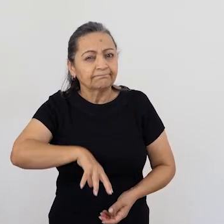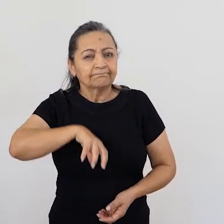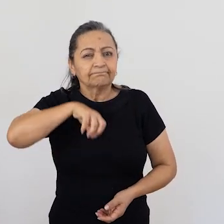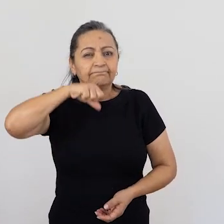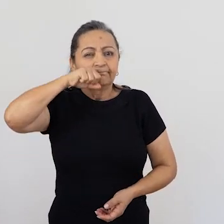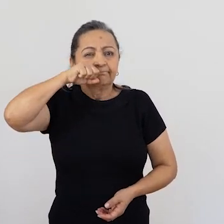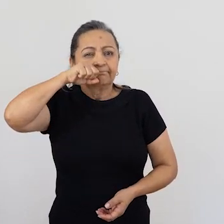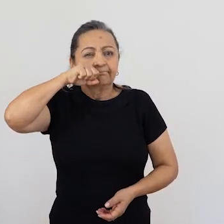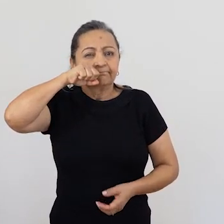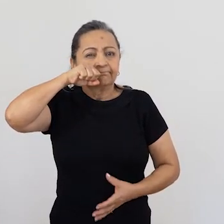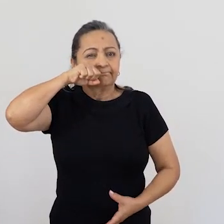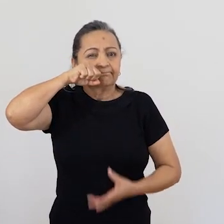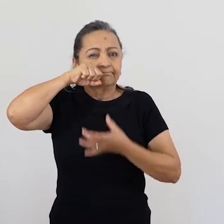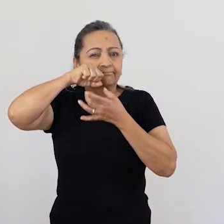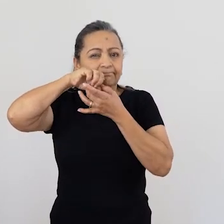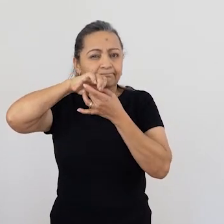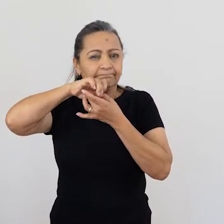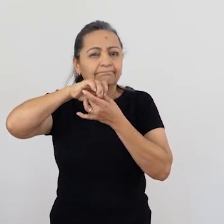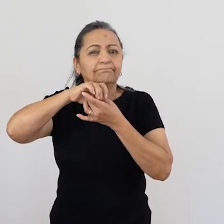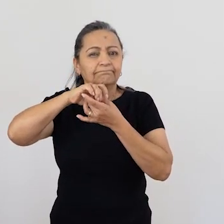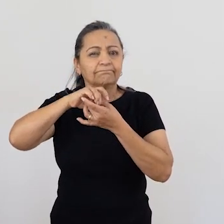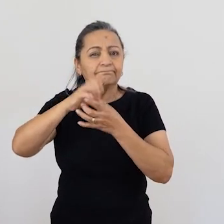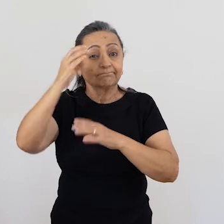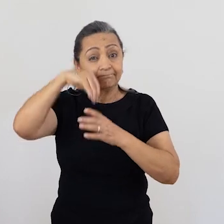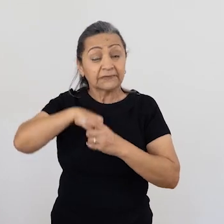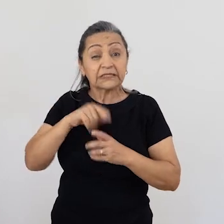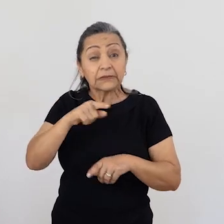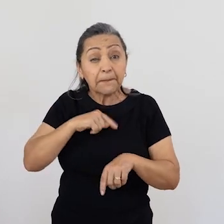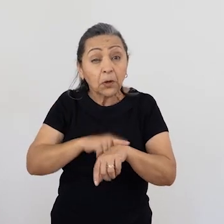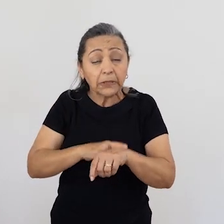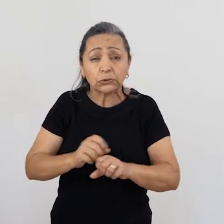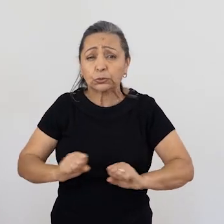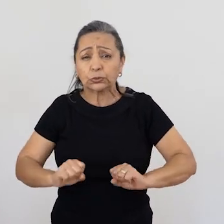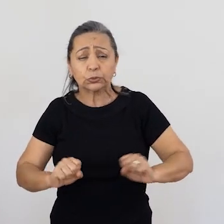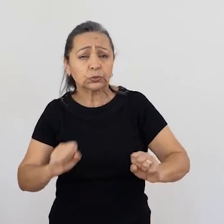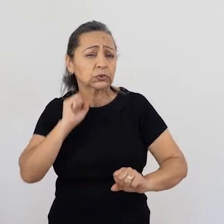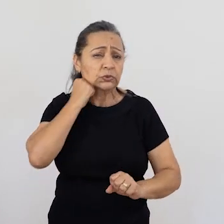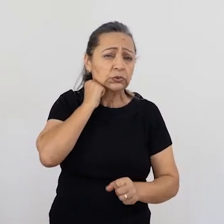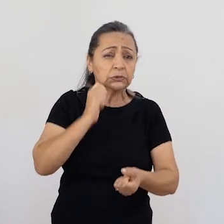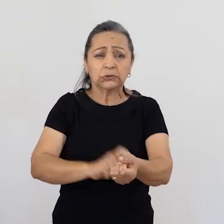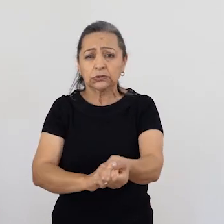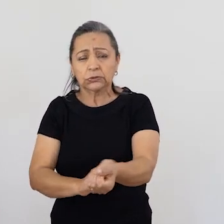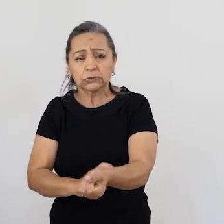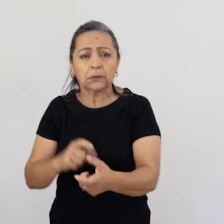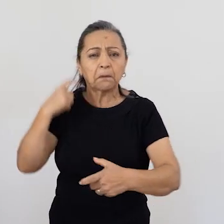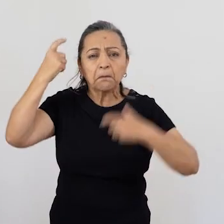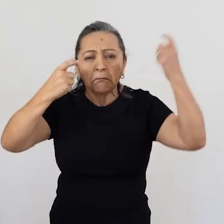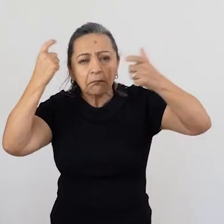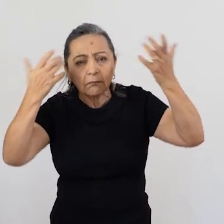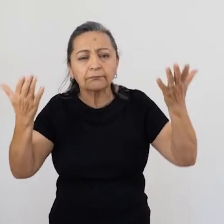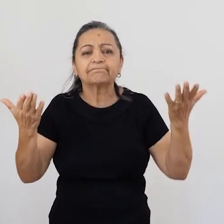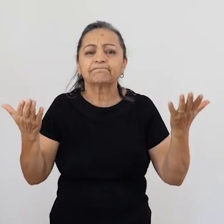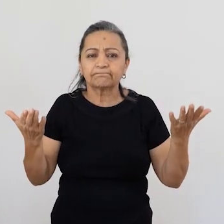A respiração é a conexão com a sua inteireza. Então, se você está agitado, você está ansioso,